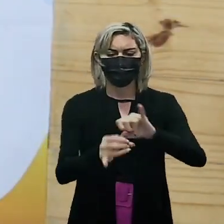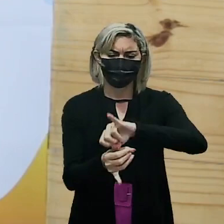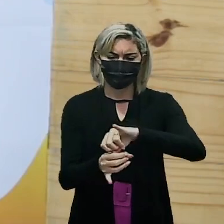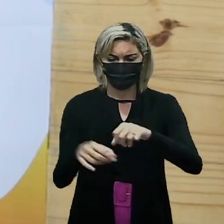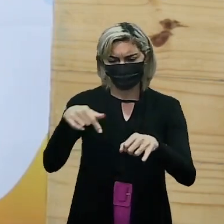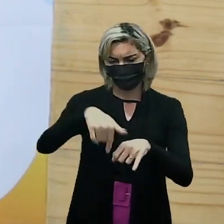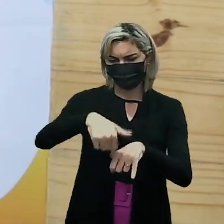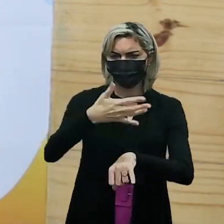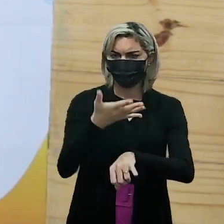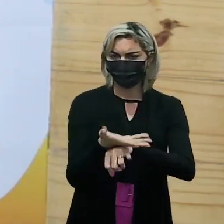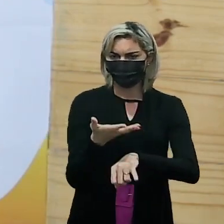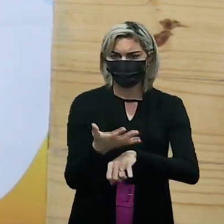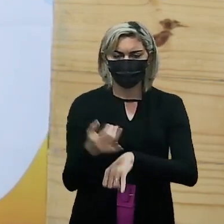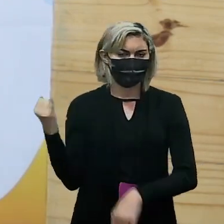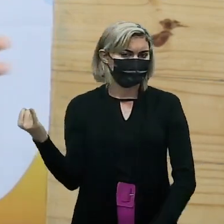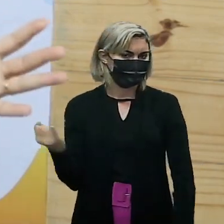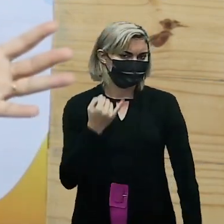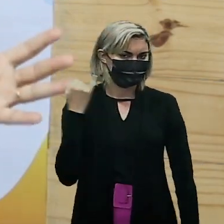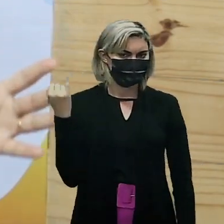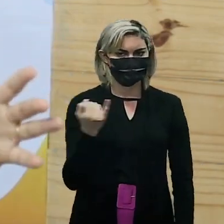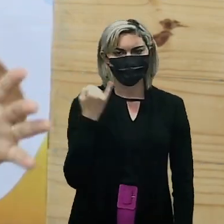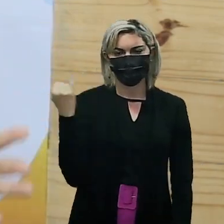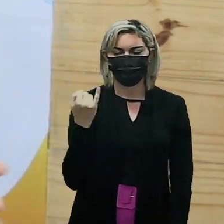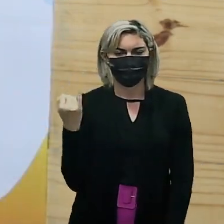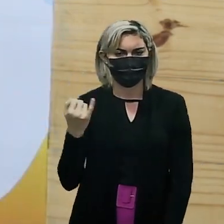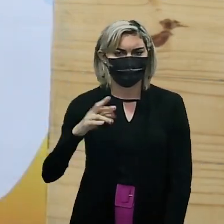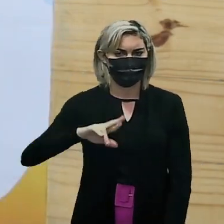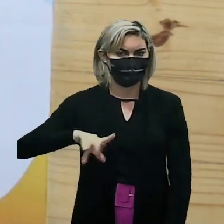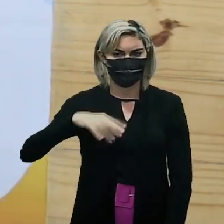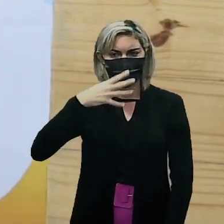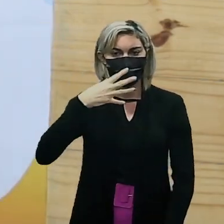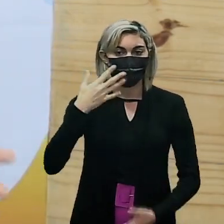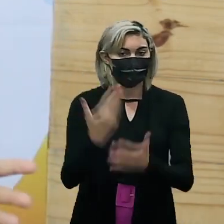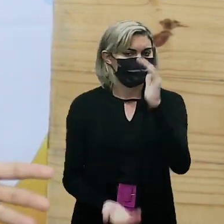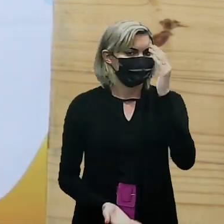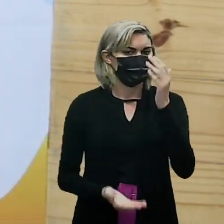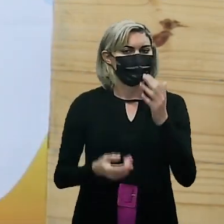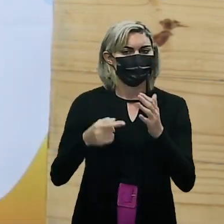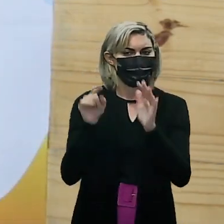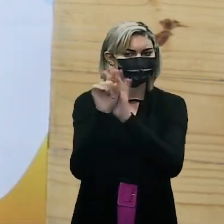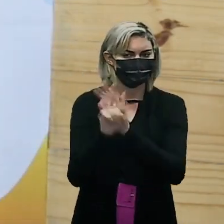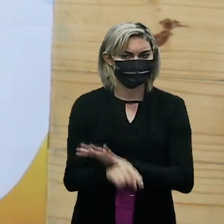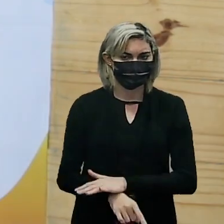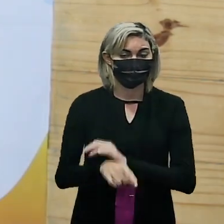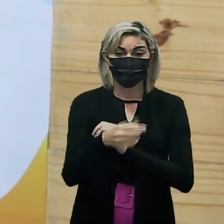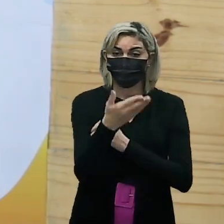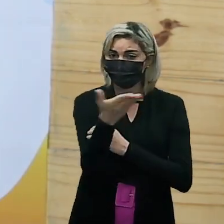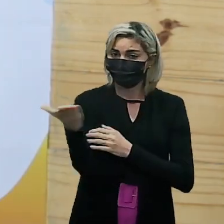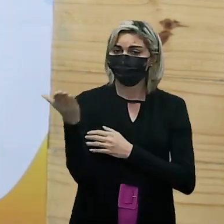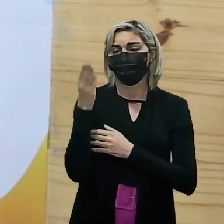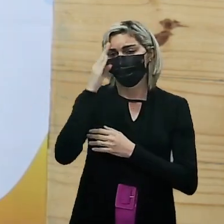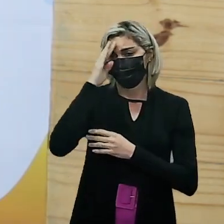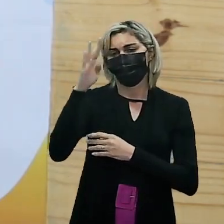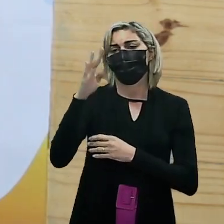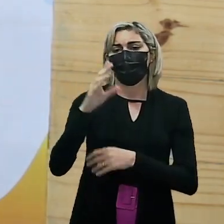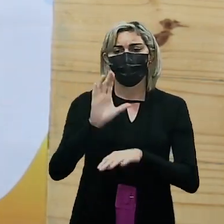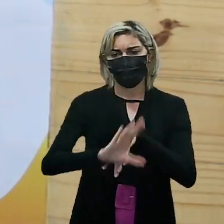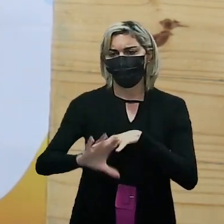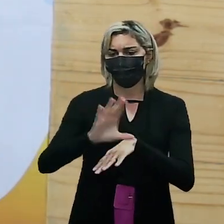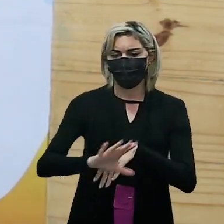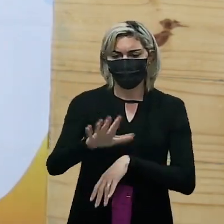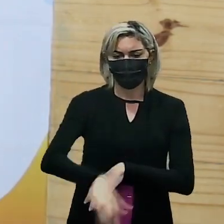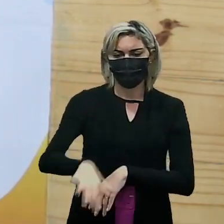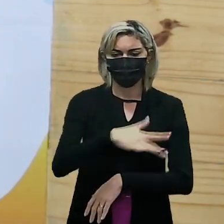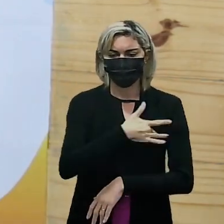importância Então, não vamos perder essas questões Principalmente você que vai tentar o curso na área de